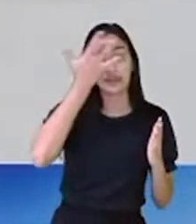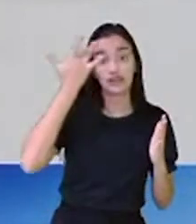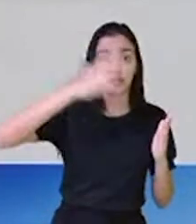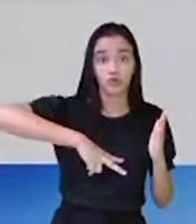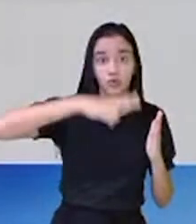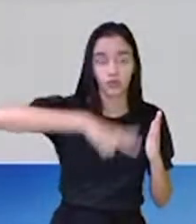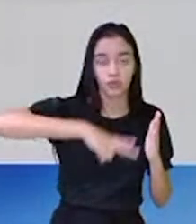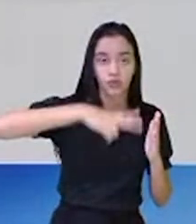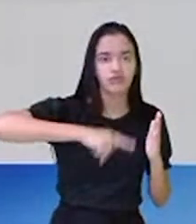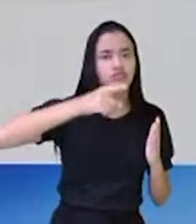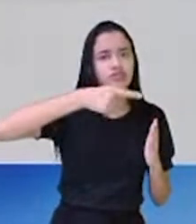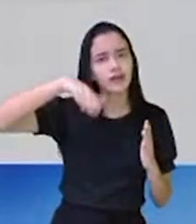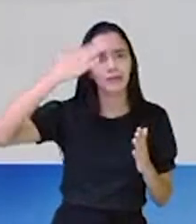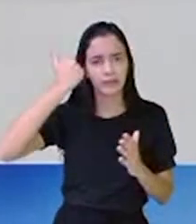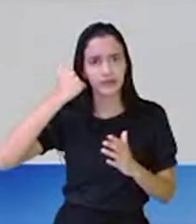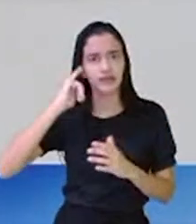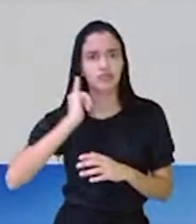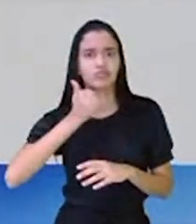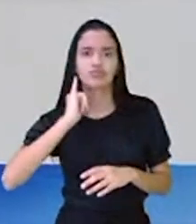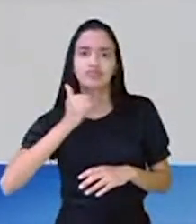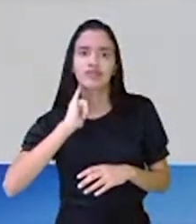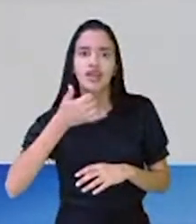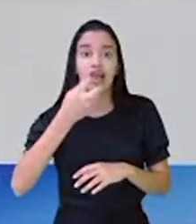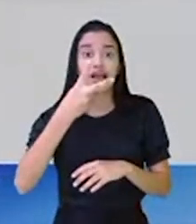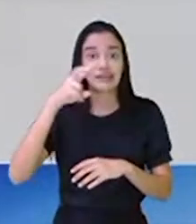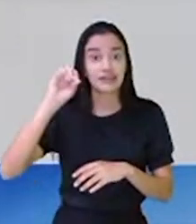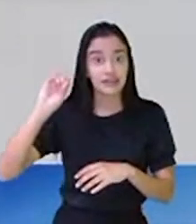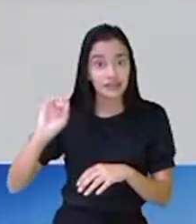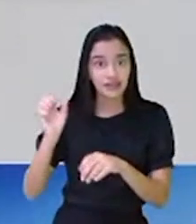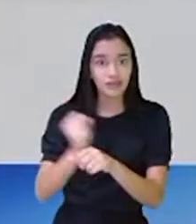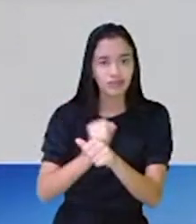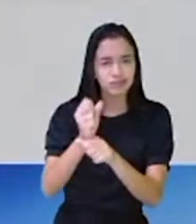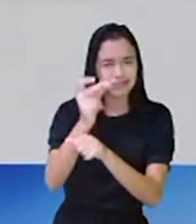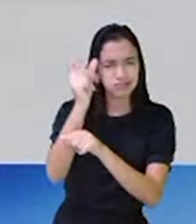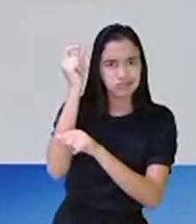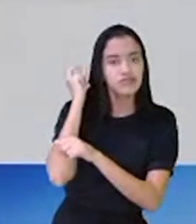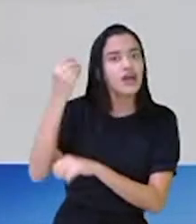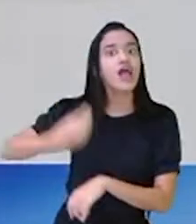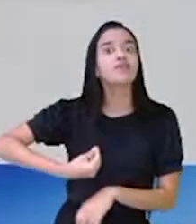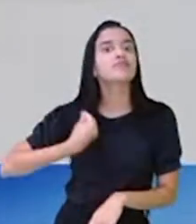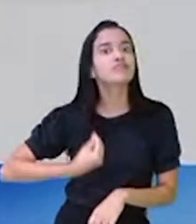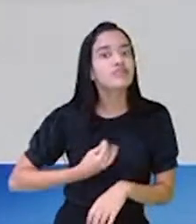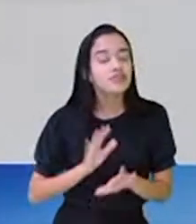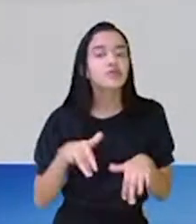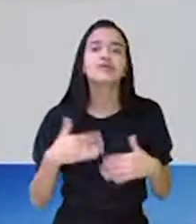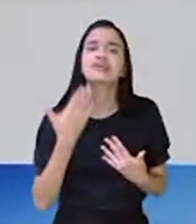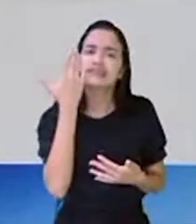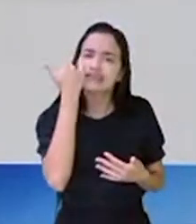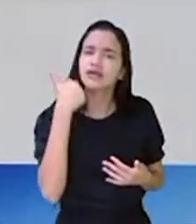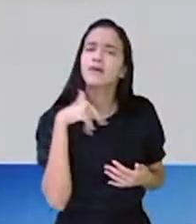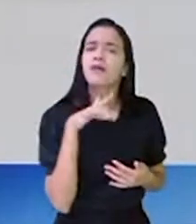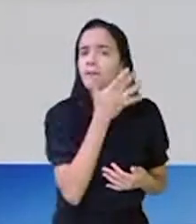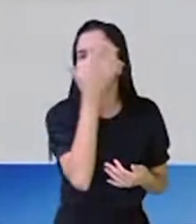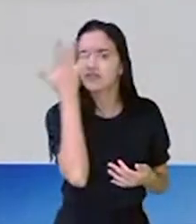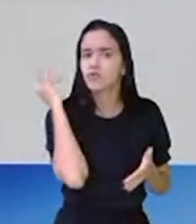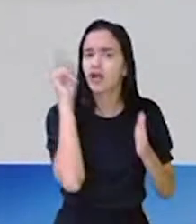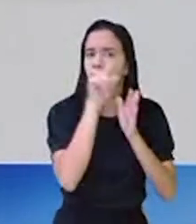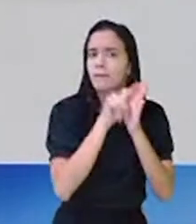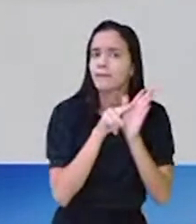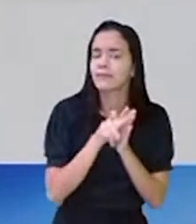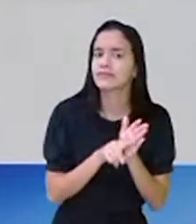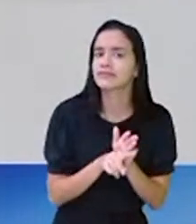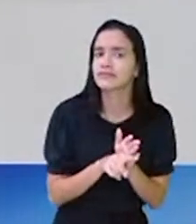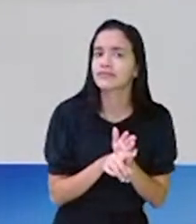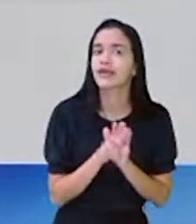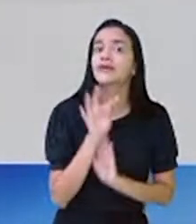que os ditados populares existiam há mais de 500 anos? Quem sabe? Quem foi que pesquisou? É um